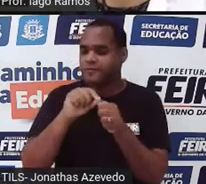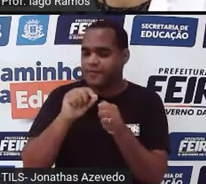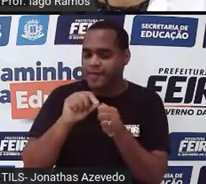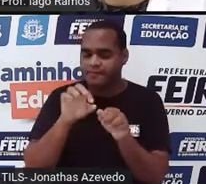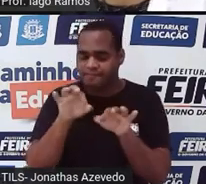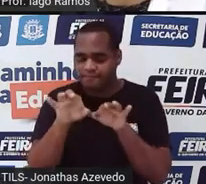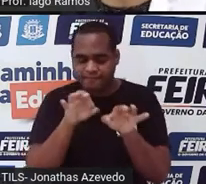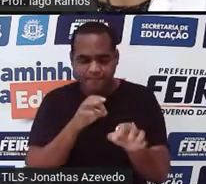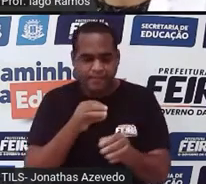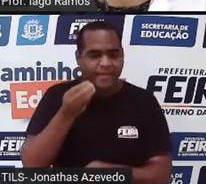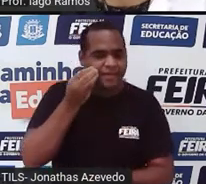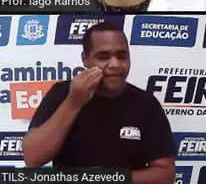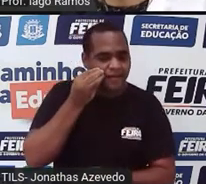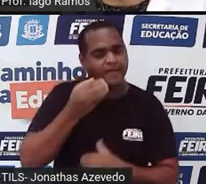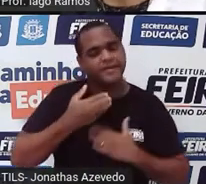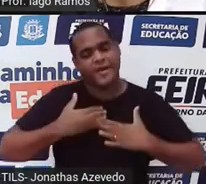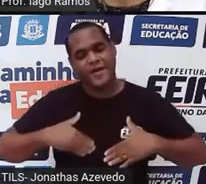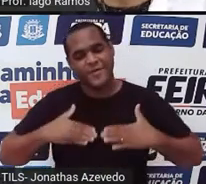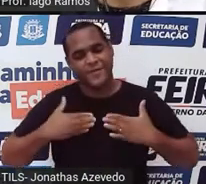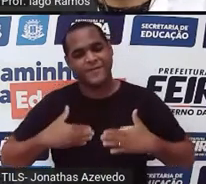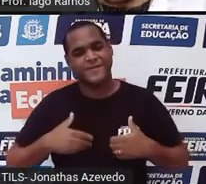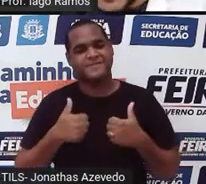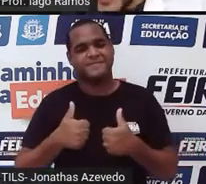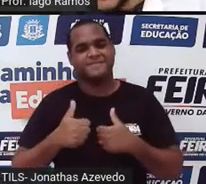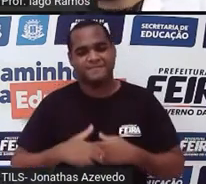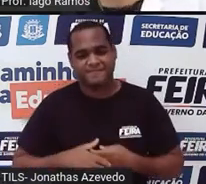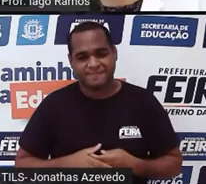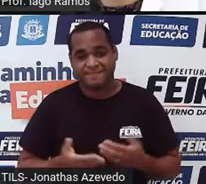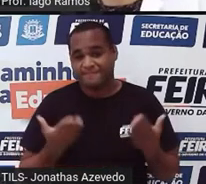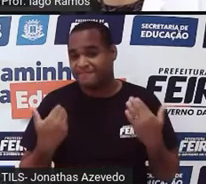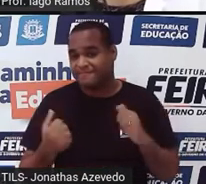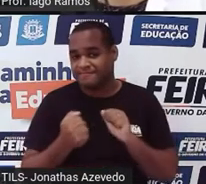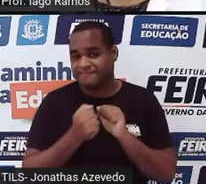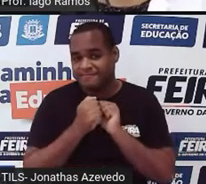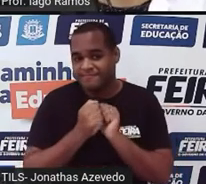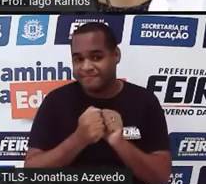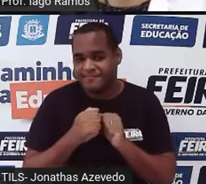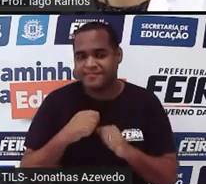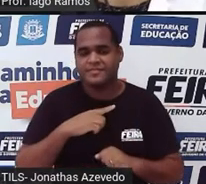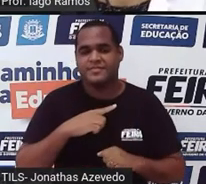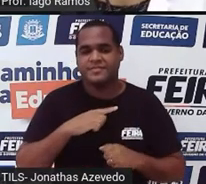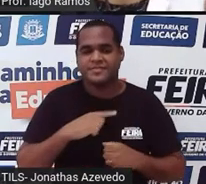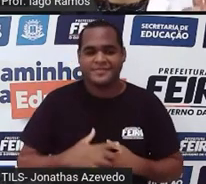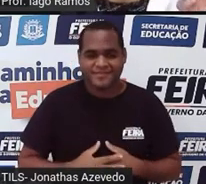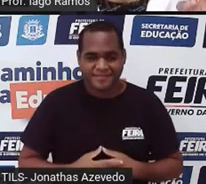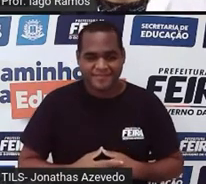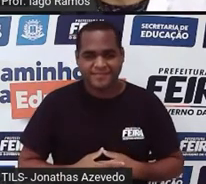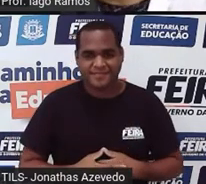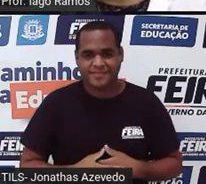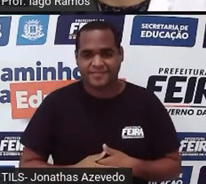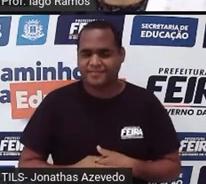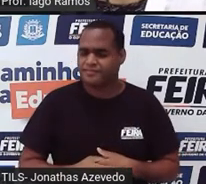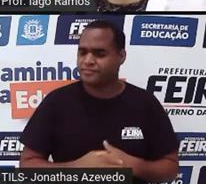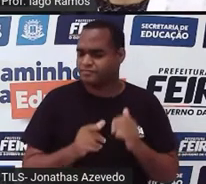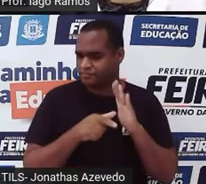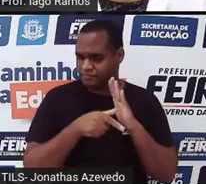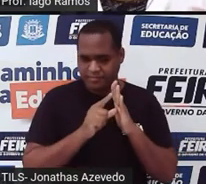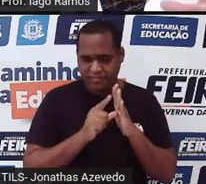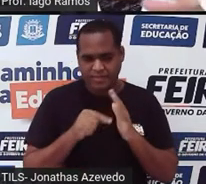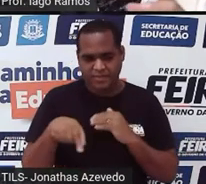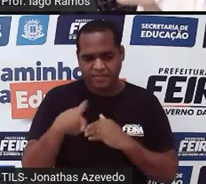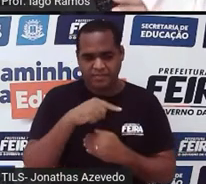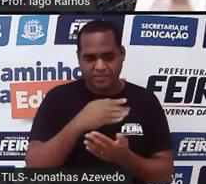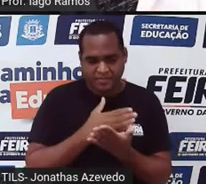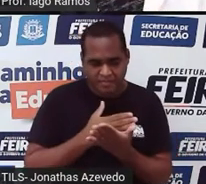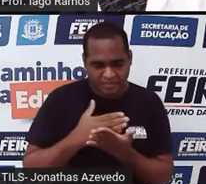jeito tranquilo. Beleza? Então vamos lá, juntos, olha só. Antes de a gente chegar